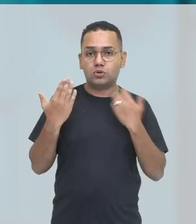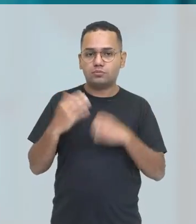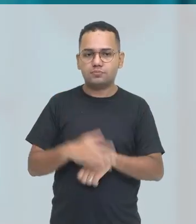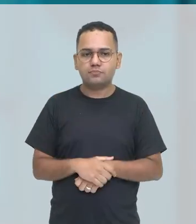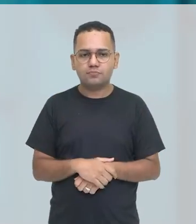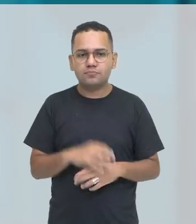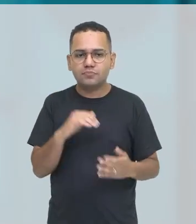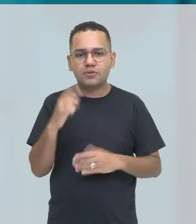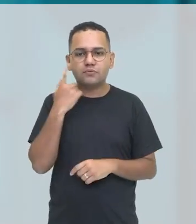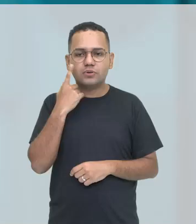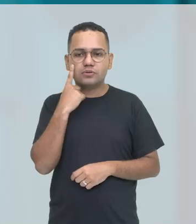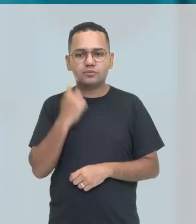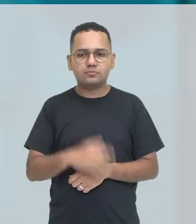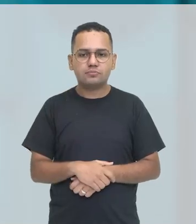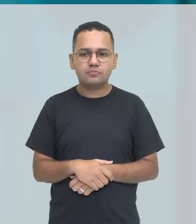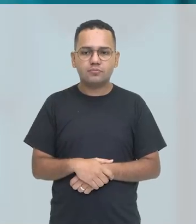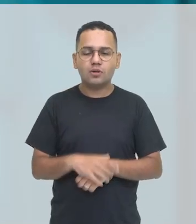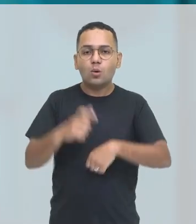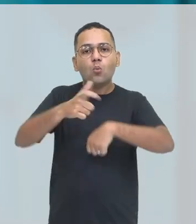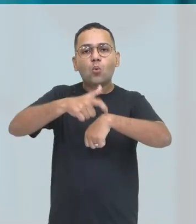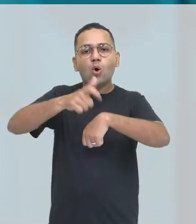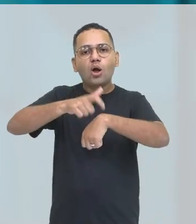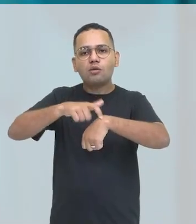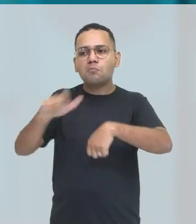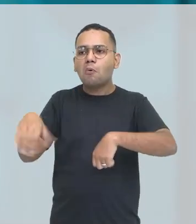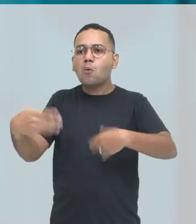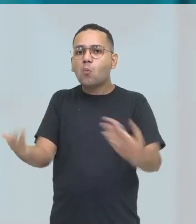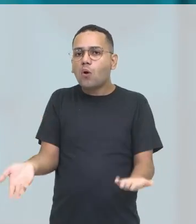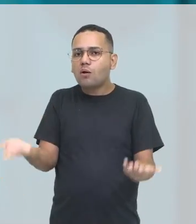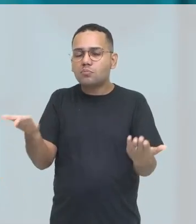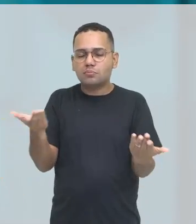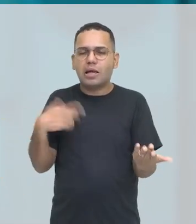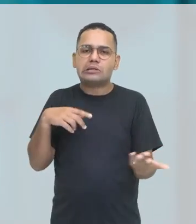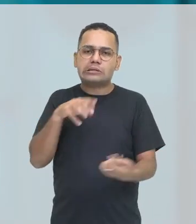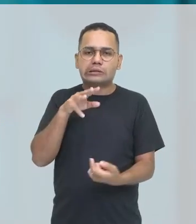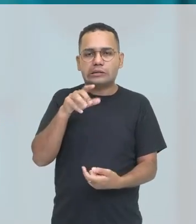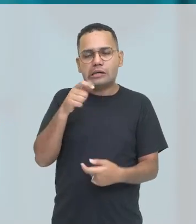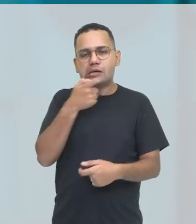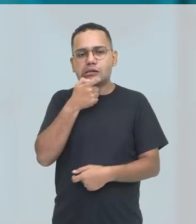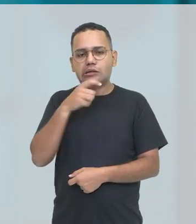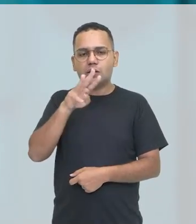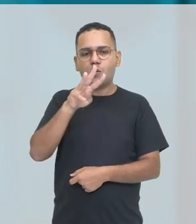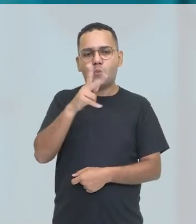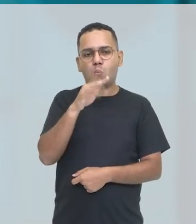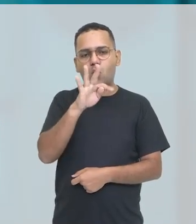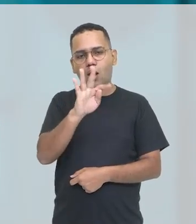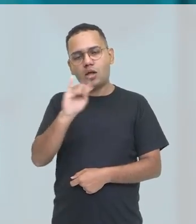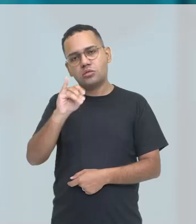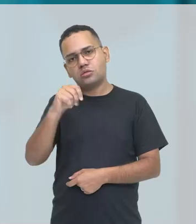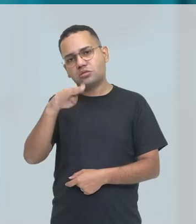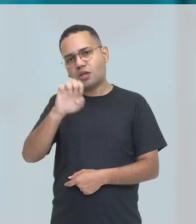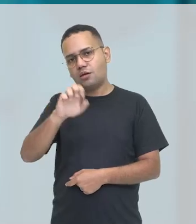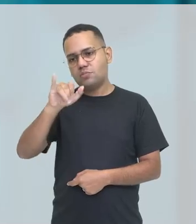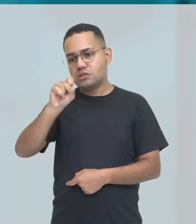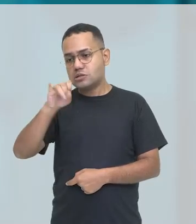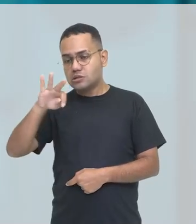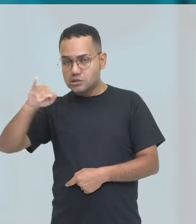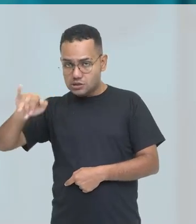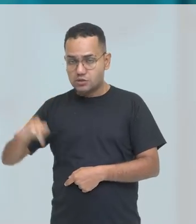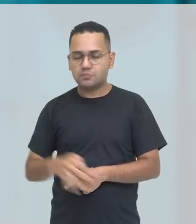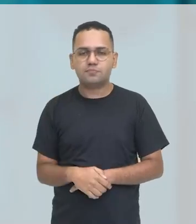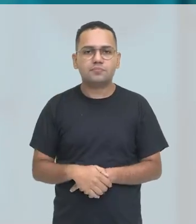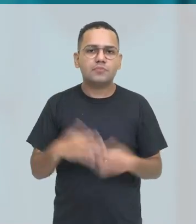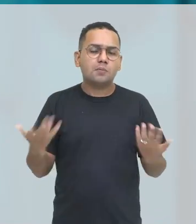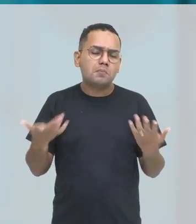a pergunta, what time is it? Que horas são? Então a gente vai adentrar, nós falamos de pronomes reflexivos, né, junto com as preposições by